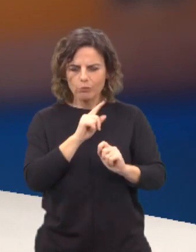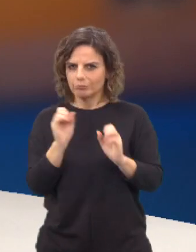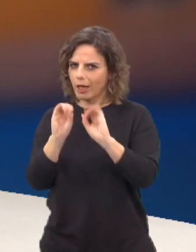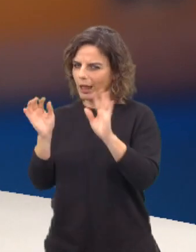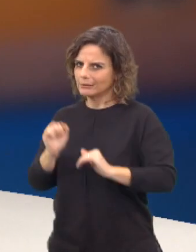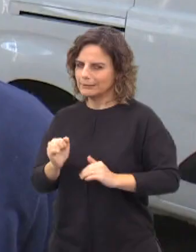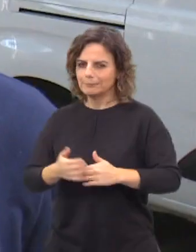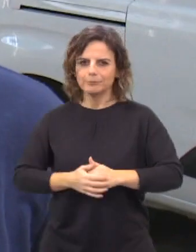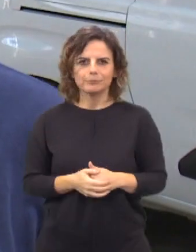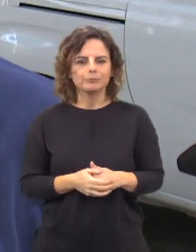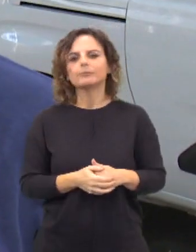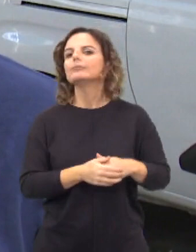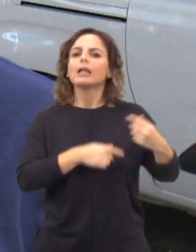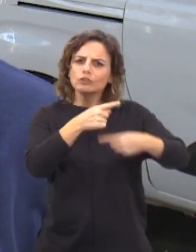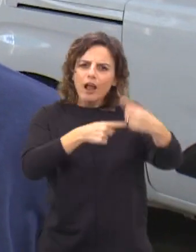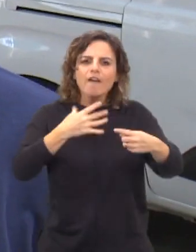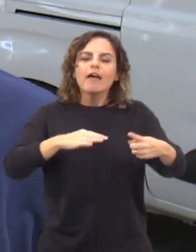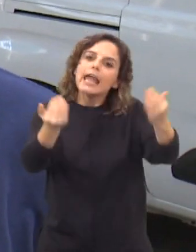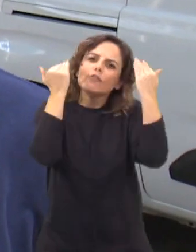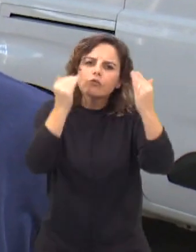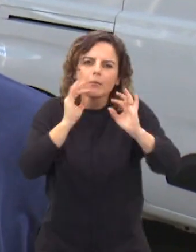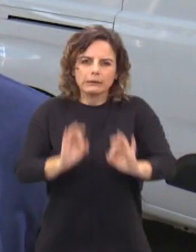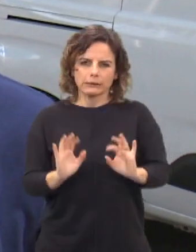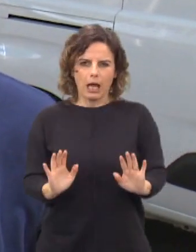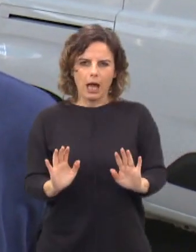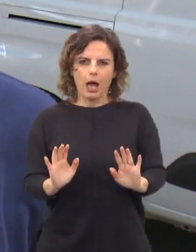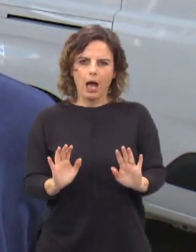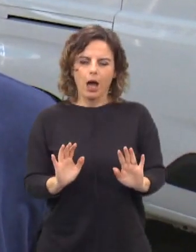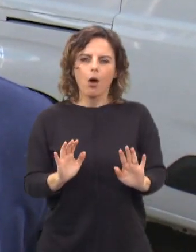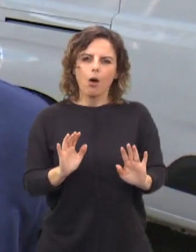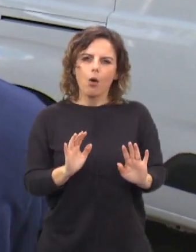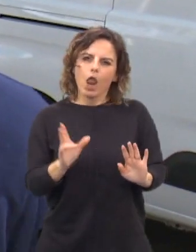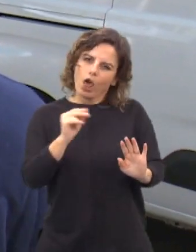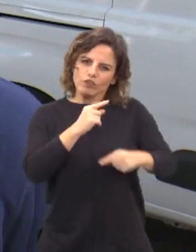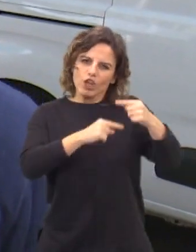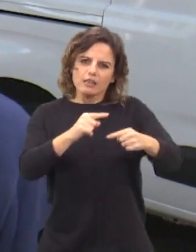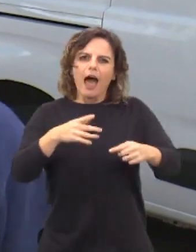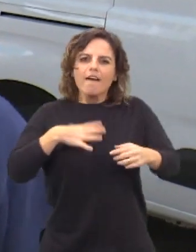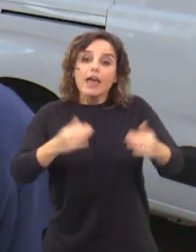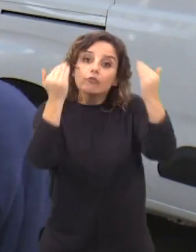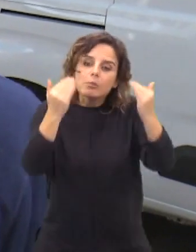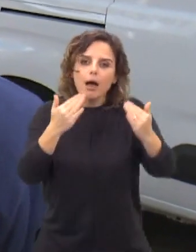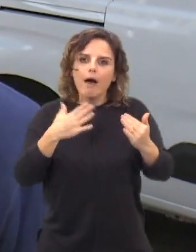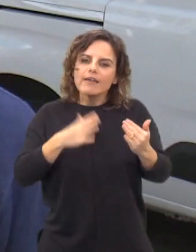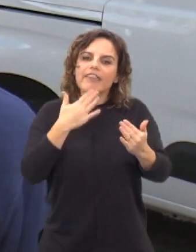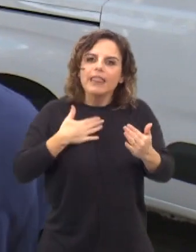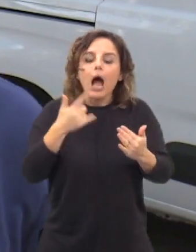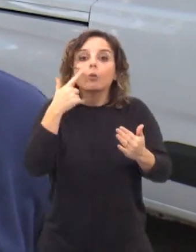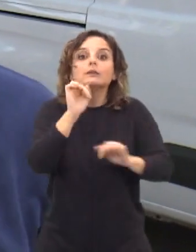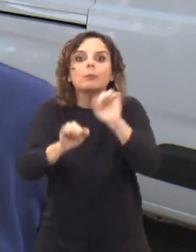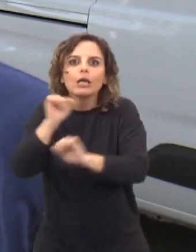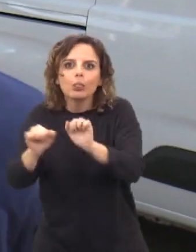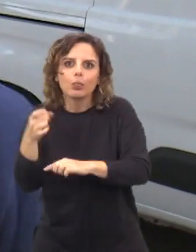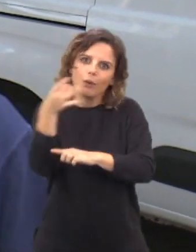Podemos, claro. As novas gerações querem ser informadas e querem ter conhecimento mais do que